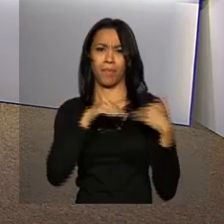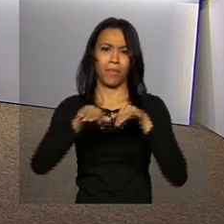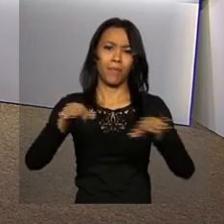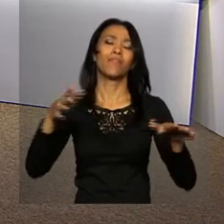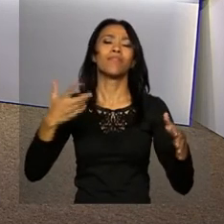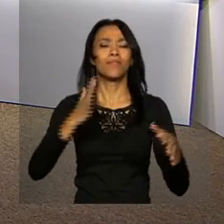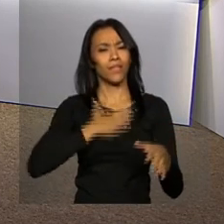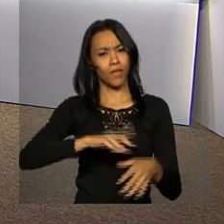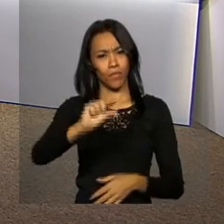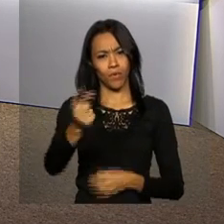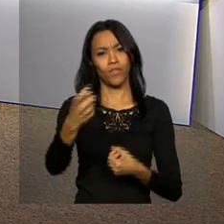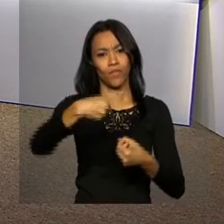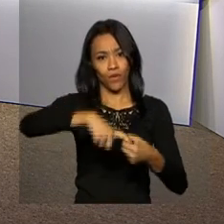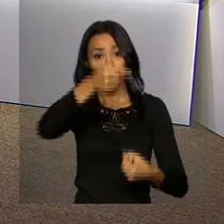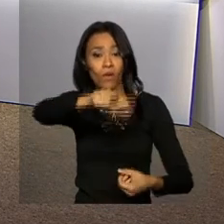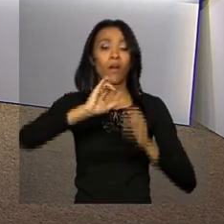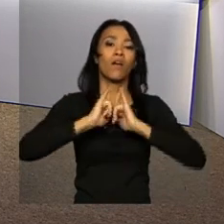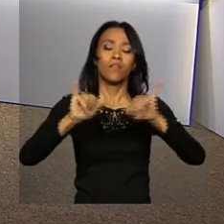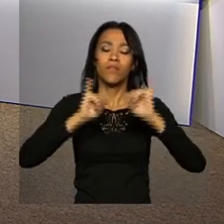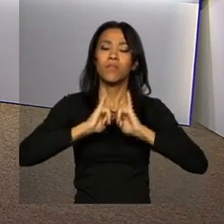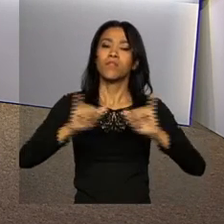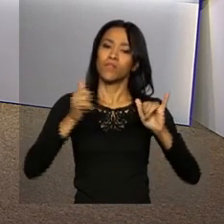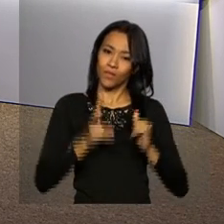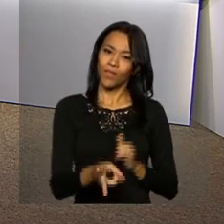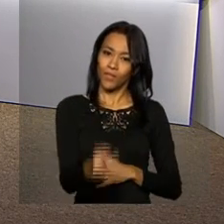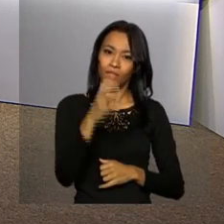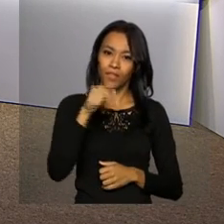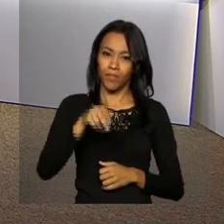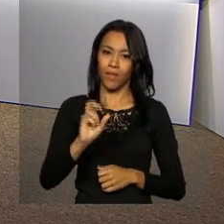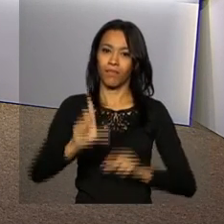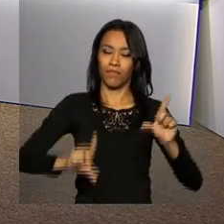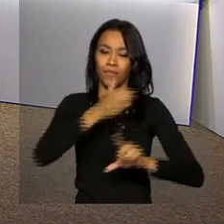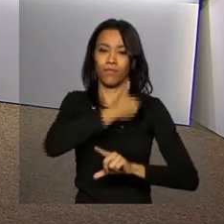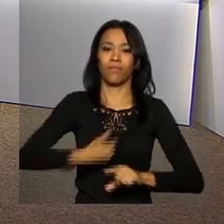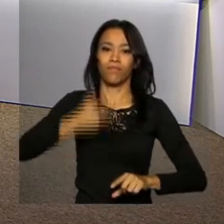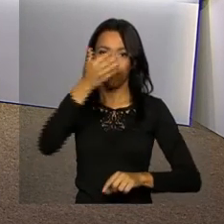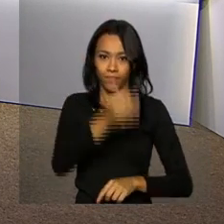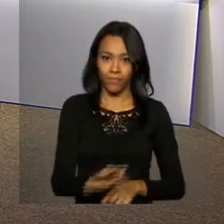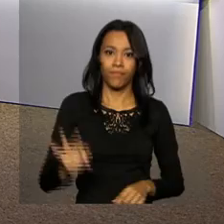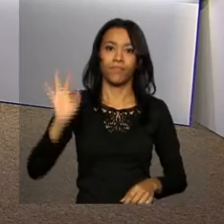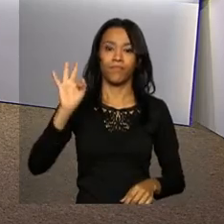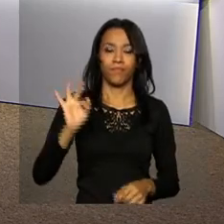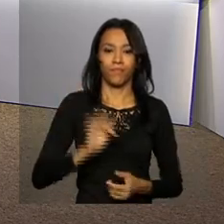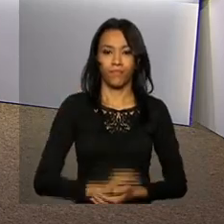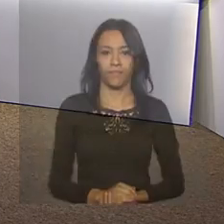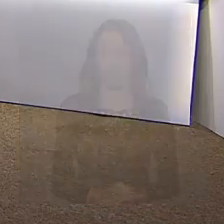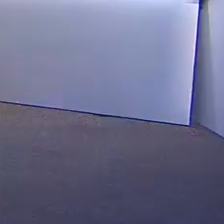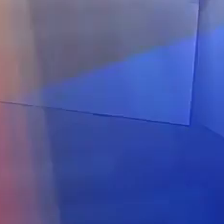Nós voltamos daqui a pouco com outras informações. Continue na NBR, a TV do Governo Federal.